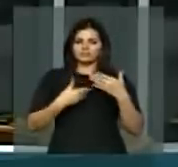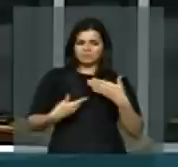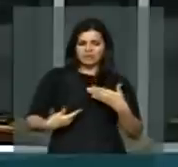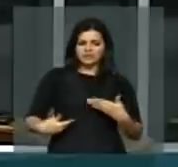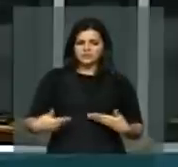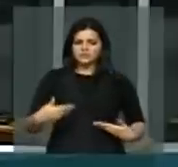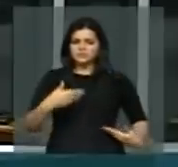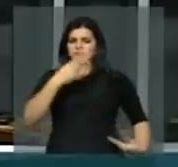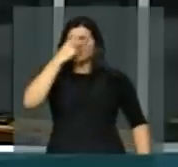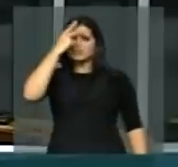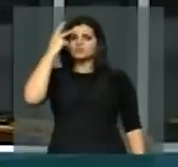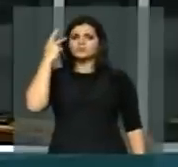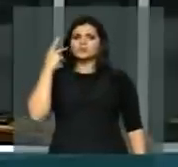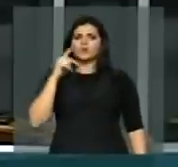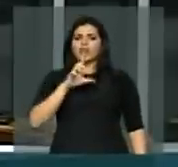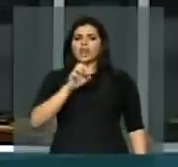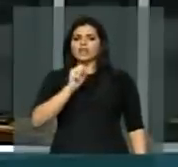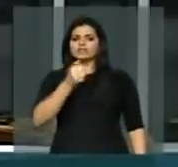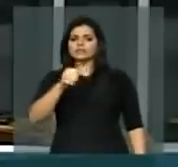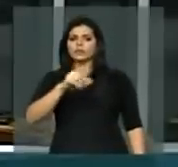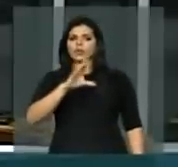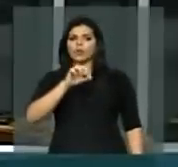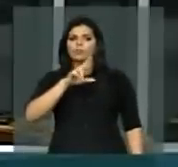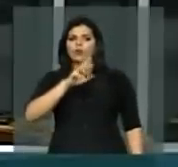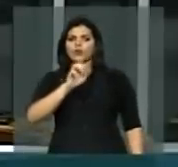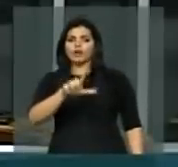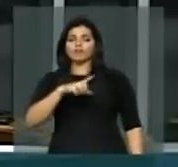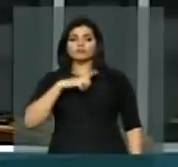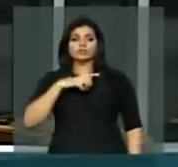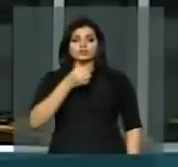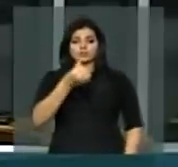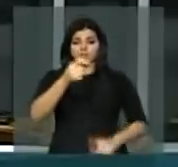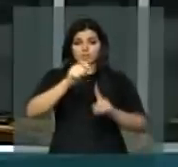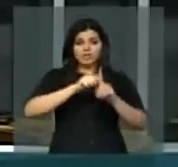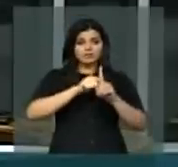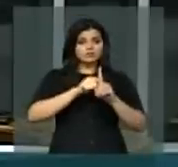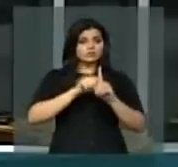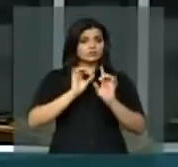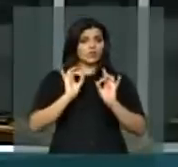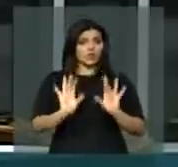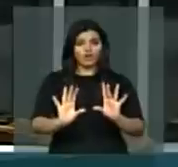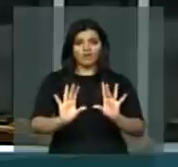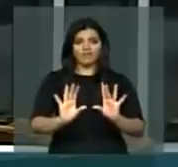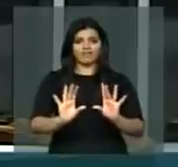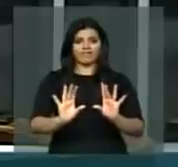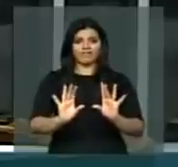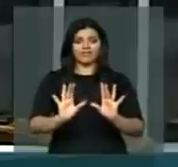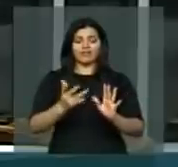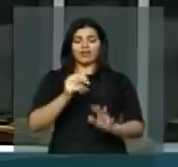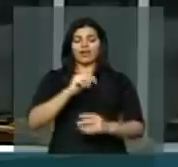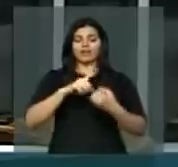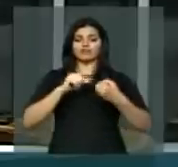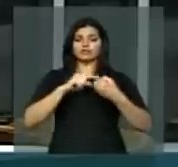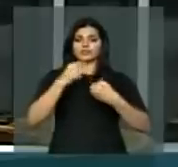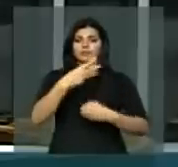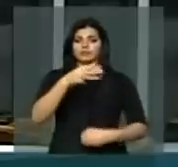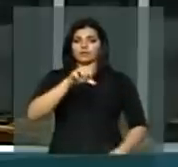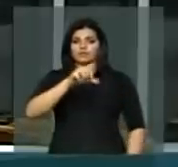pessoa com lesão corporal tem uma pena de seis meses de prisão. Artigo 391,